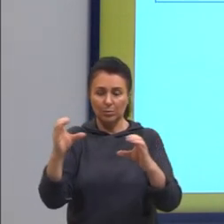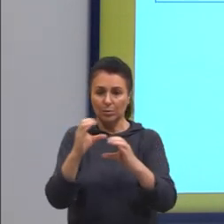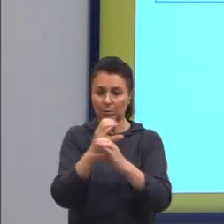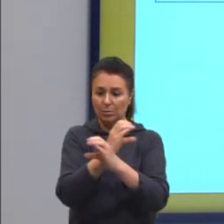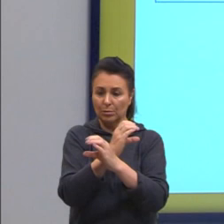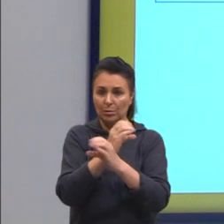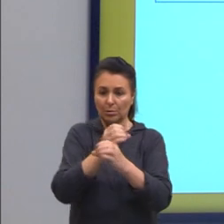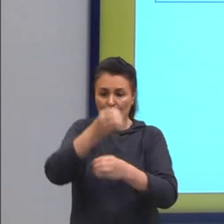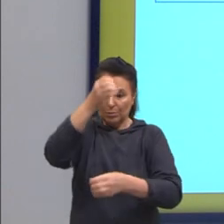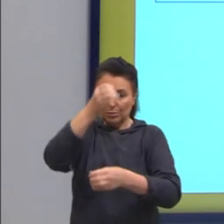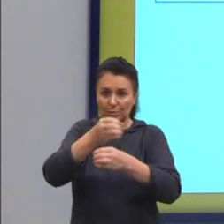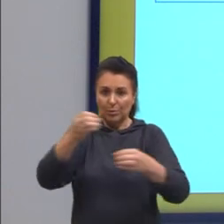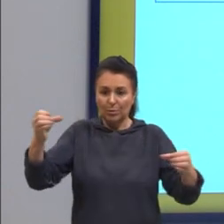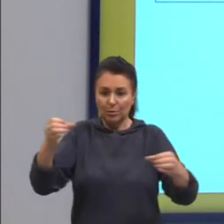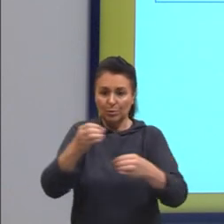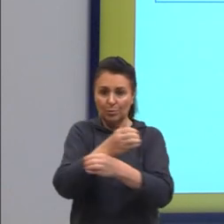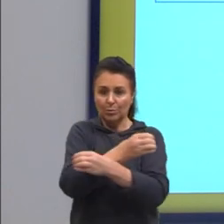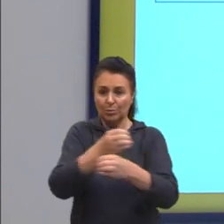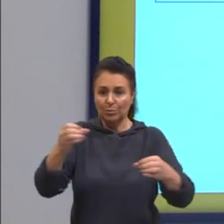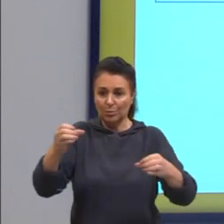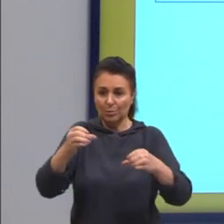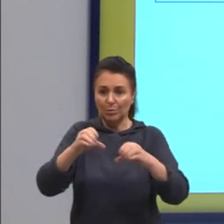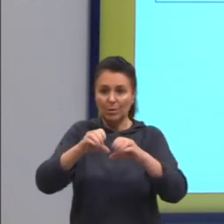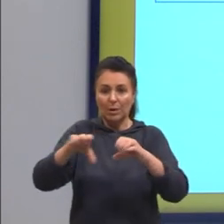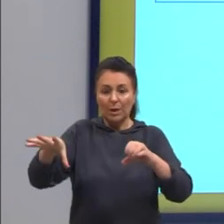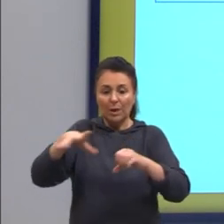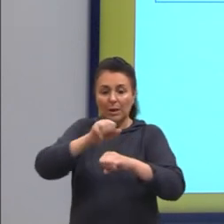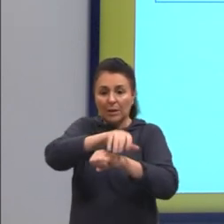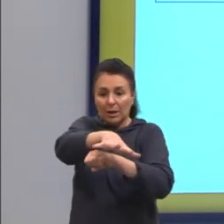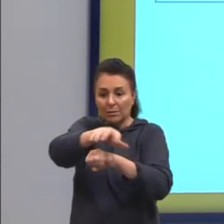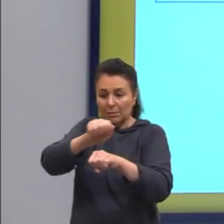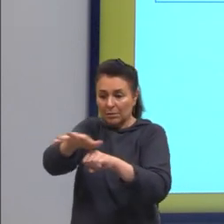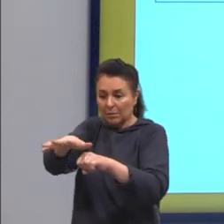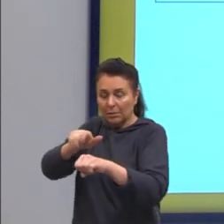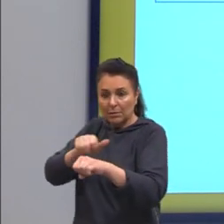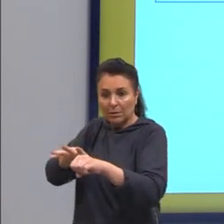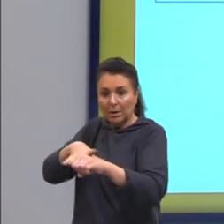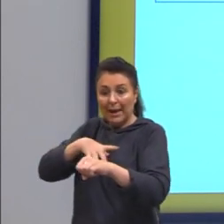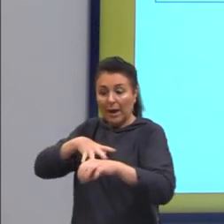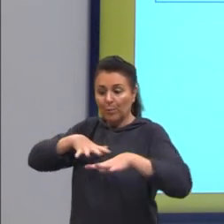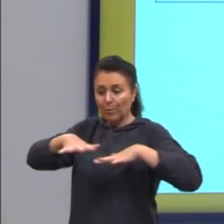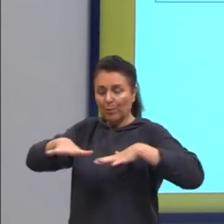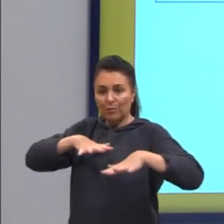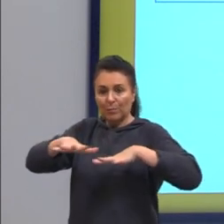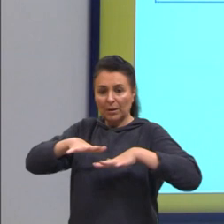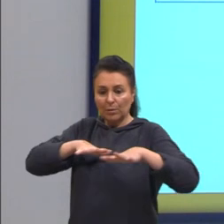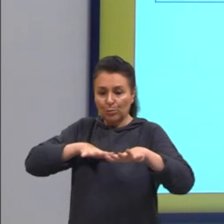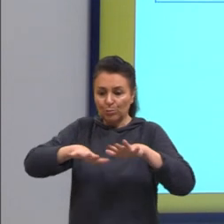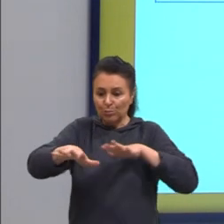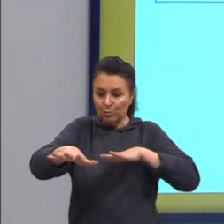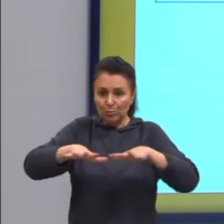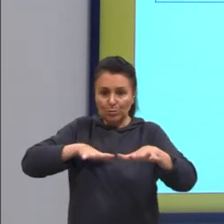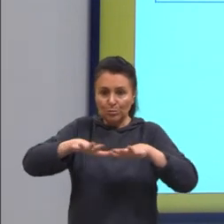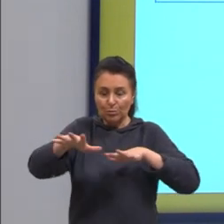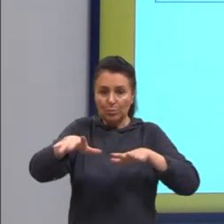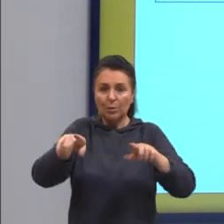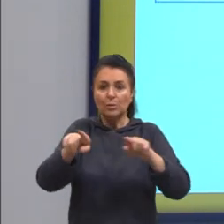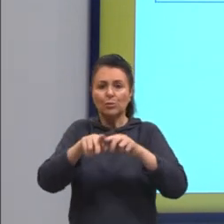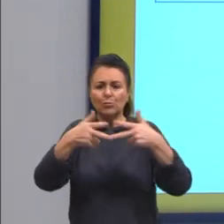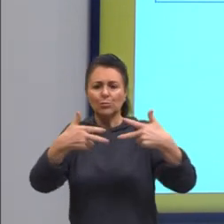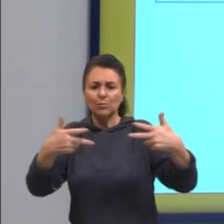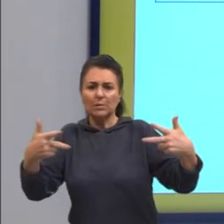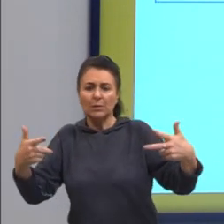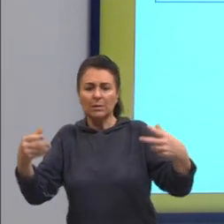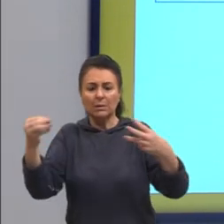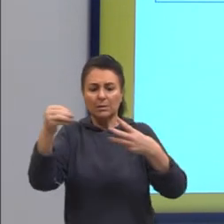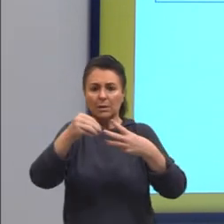cidade, célula. Então, os microtúbulos, eles vão estar associados à movimentação, tanto de substâncias, quanto da célula, quando